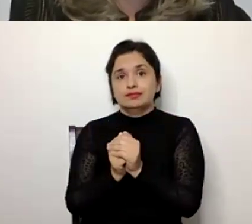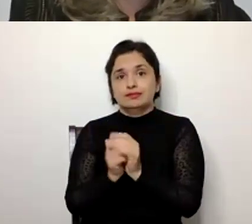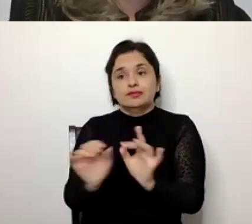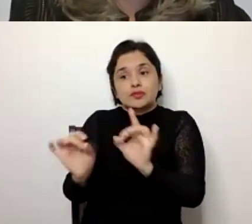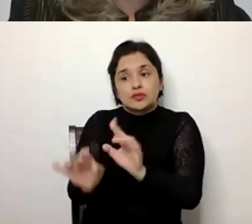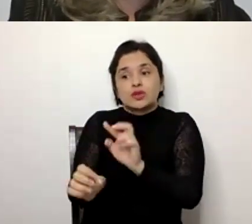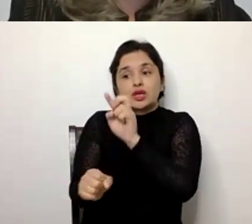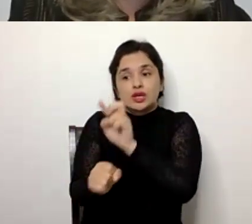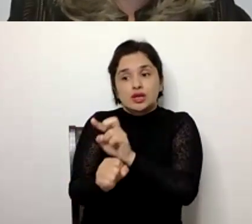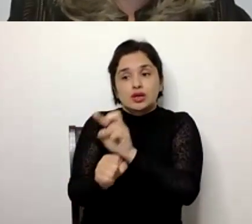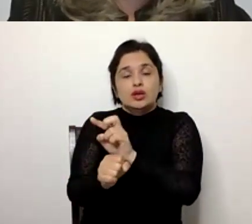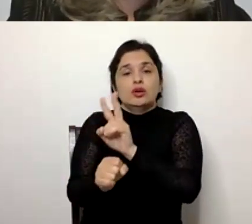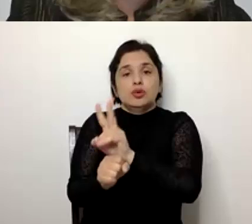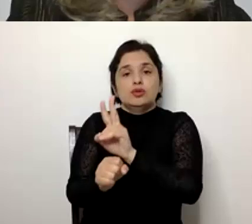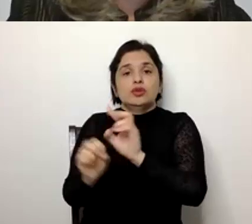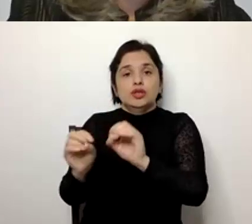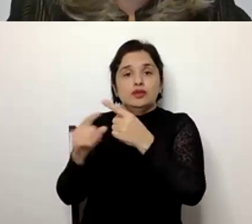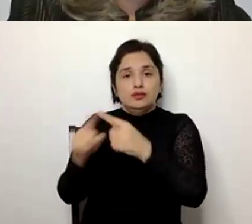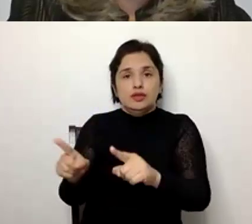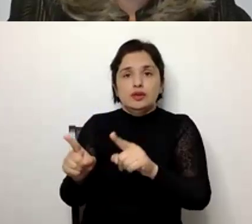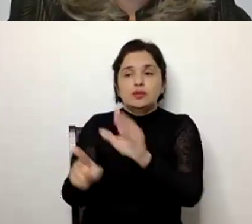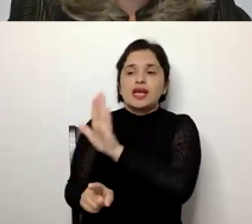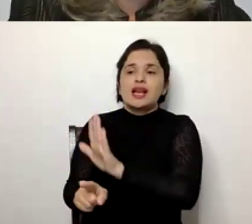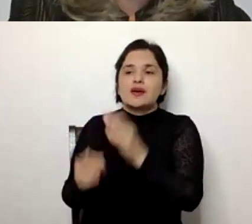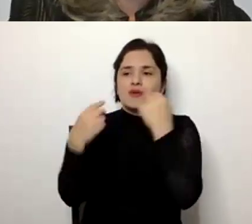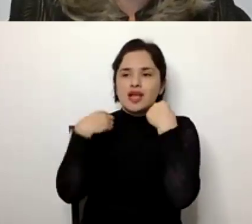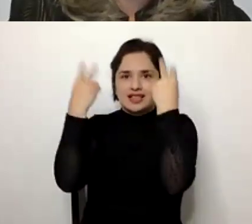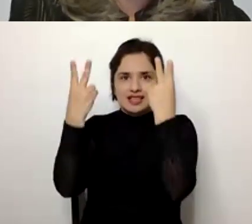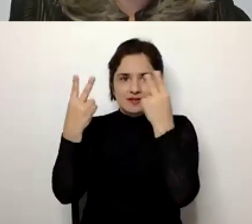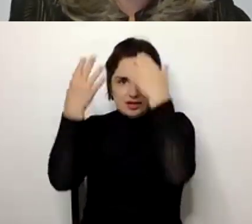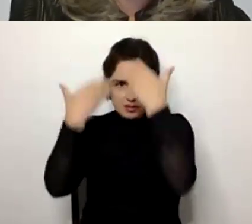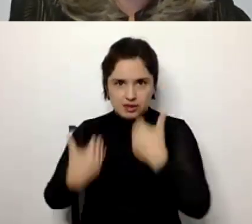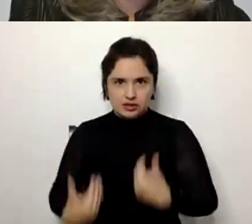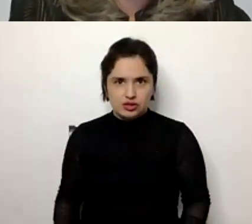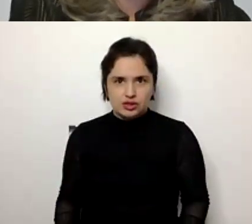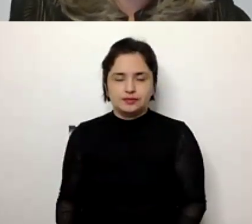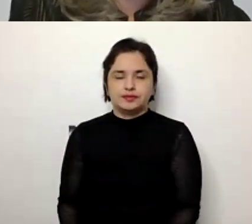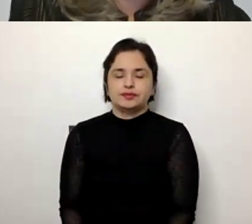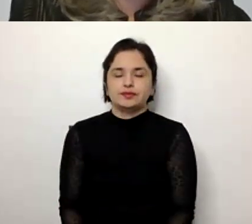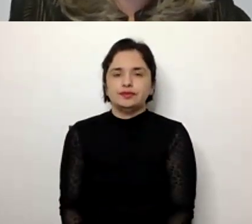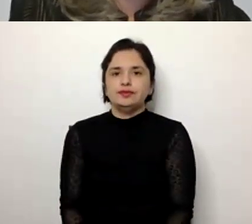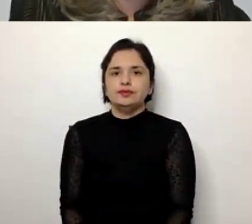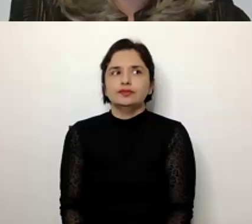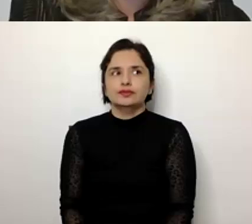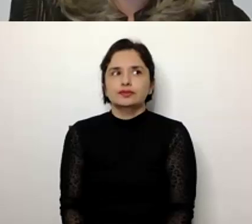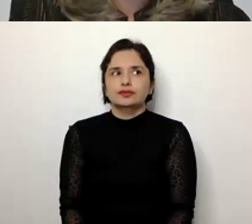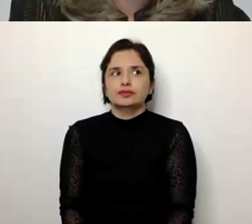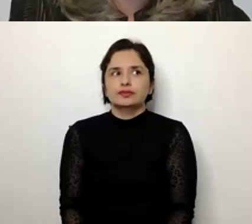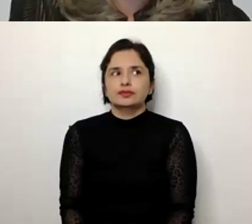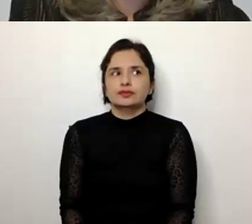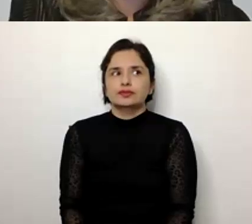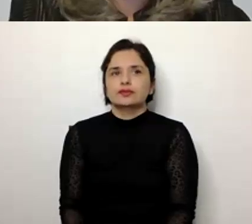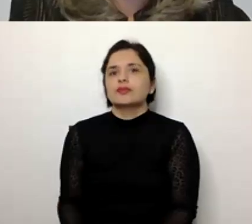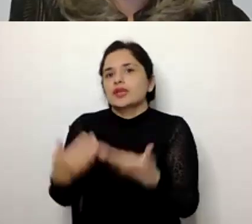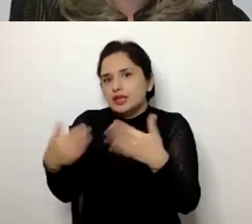educadores diferenciais também, pensar justamente na manutenção de funcionalidades, e pensar justamente a pessoas que